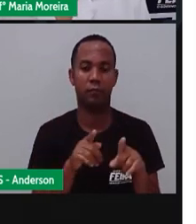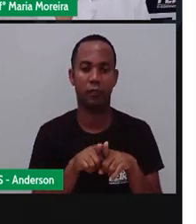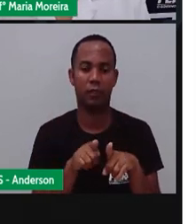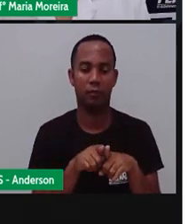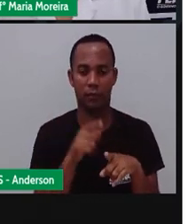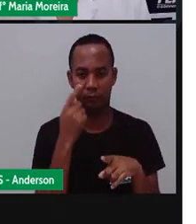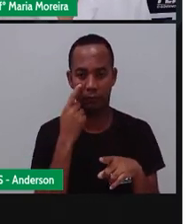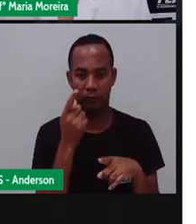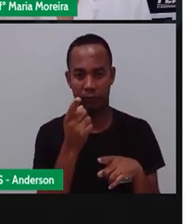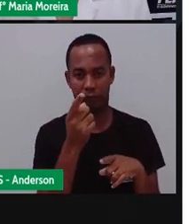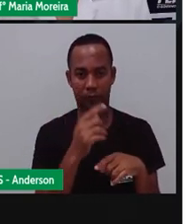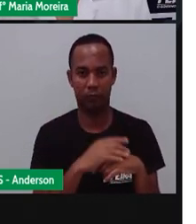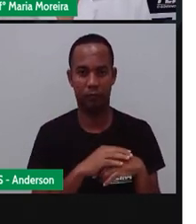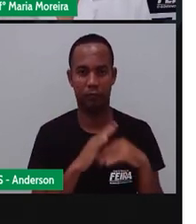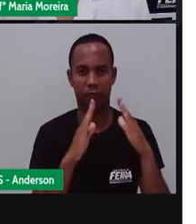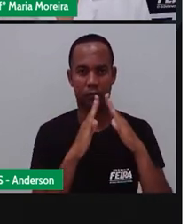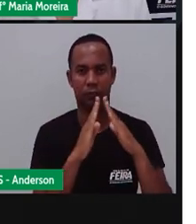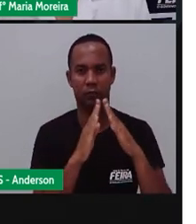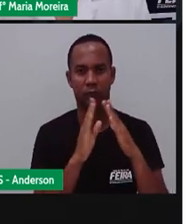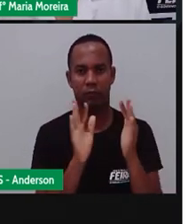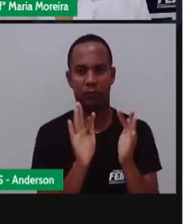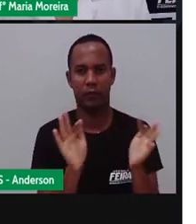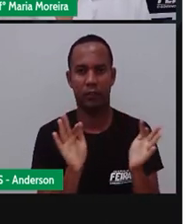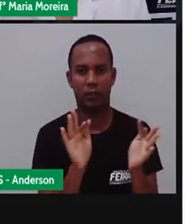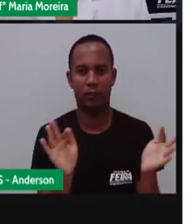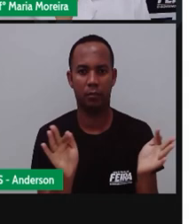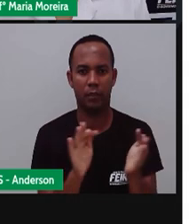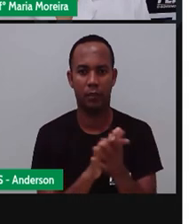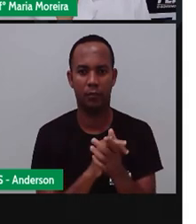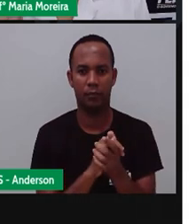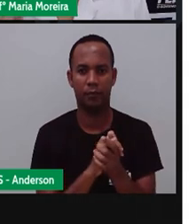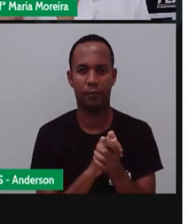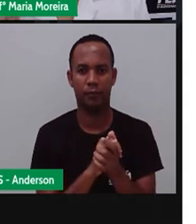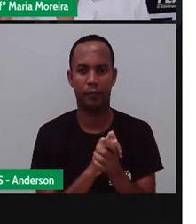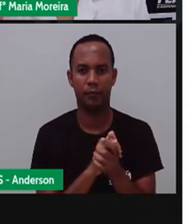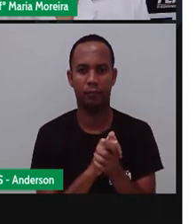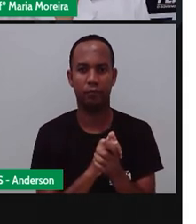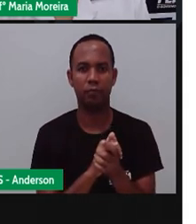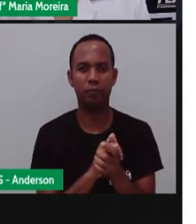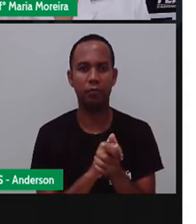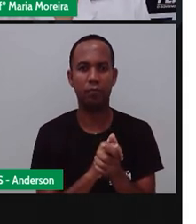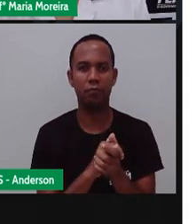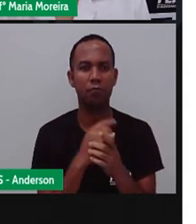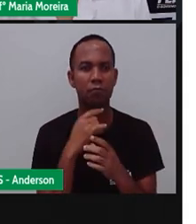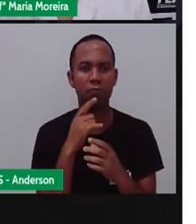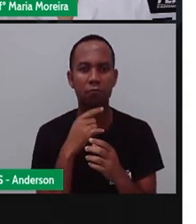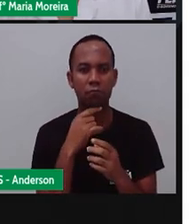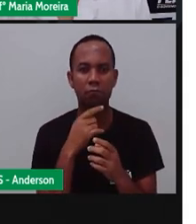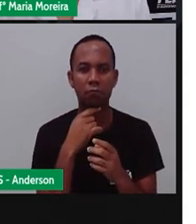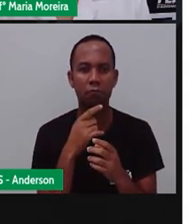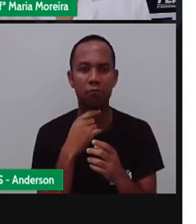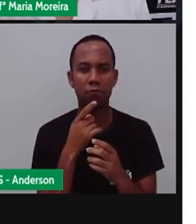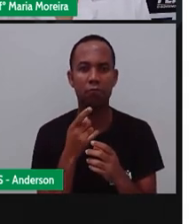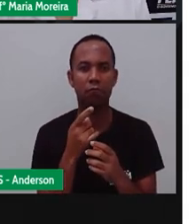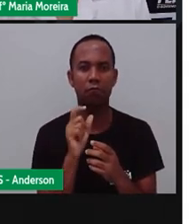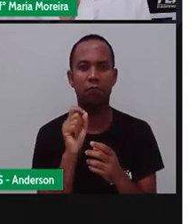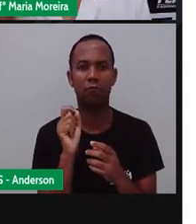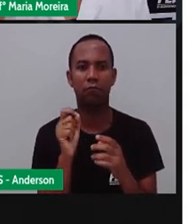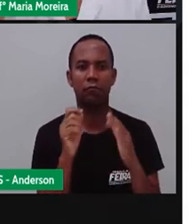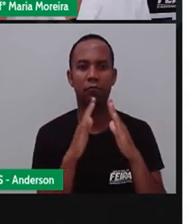de barracos, né? Que são de pessoas que não possuem, na verdade, tanto